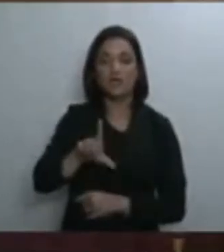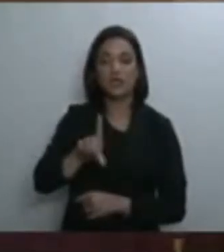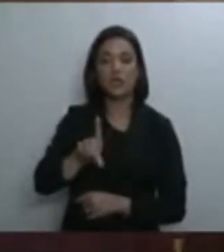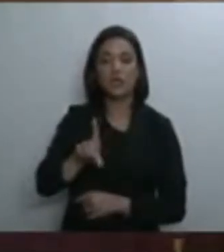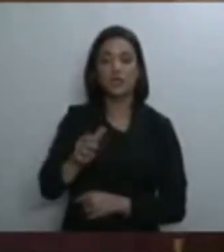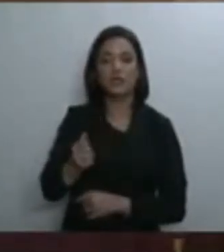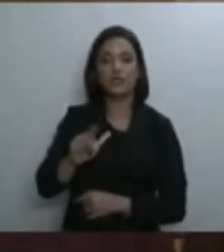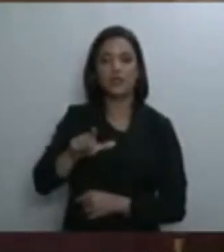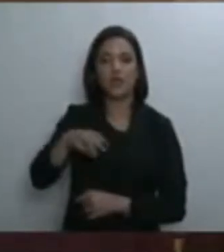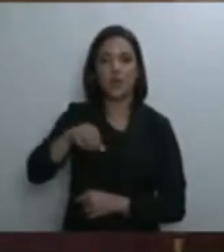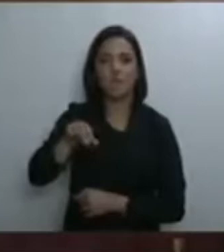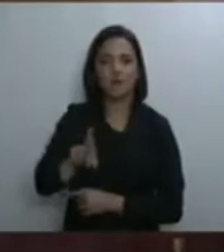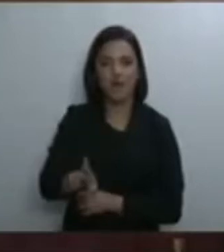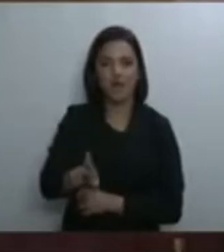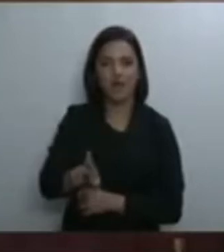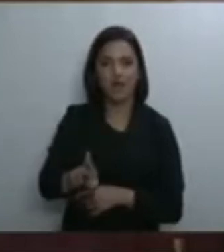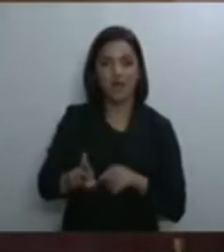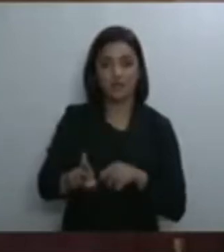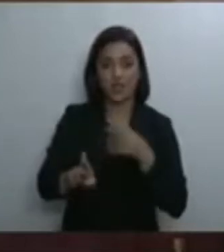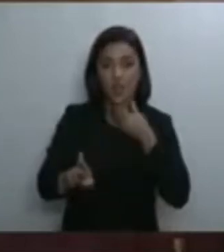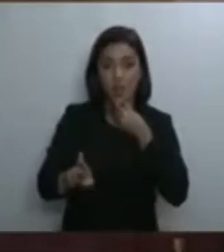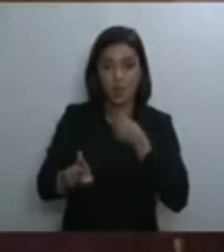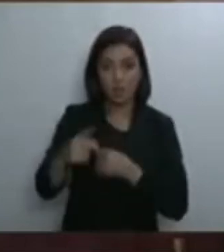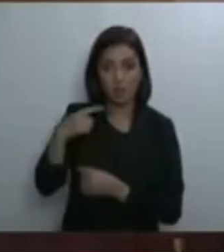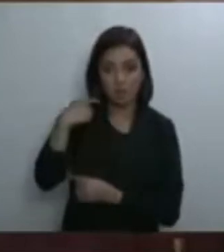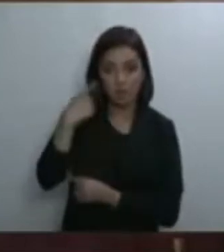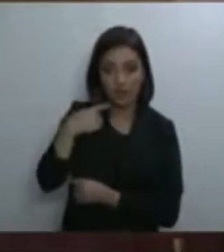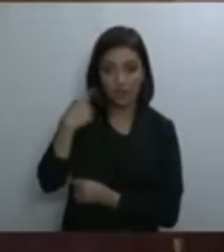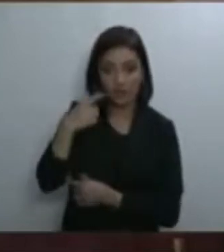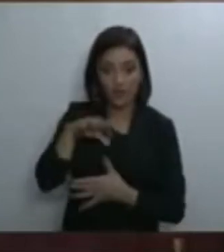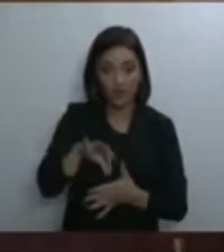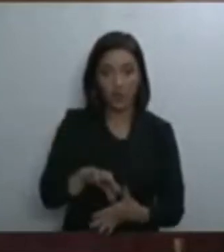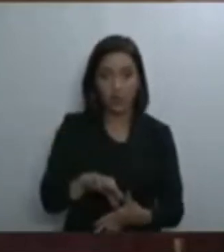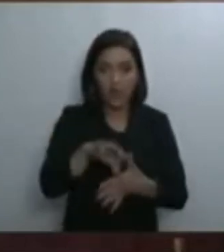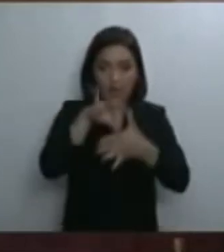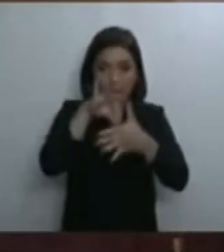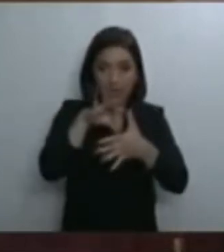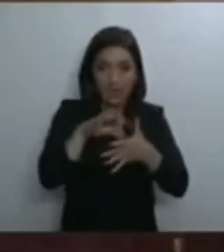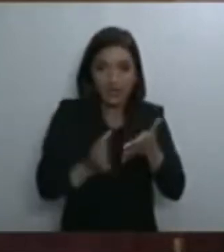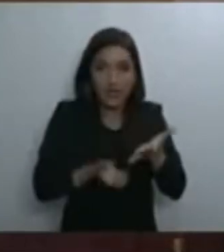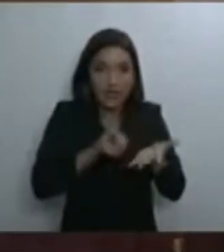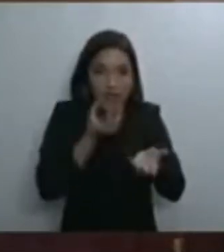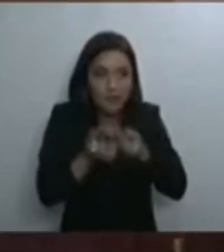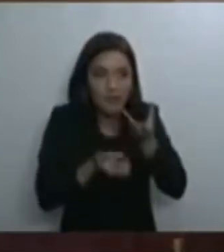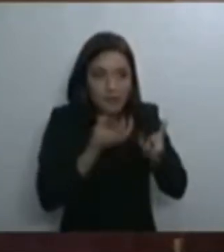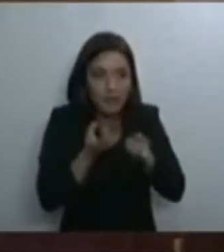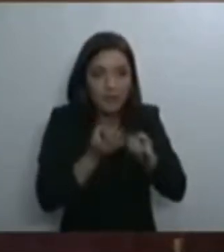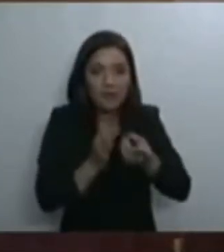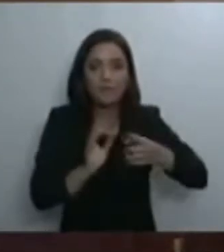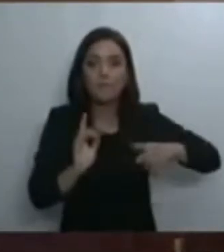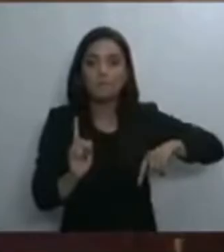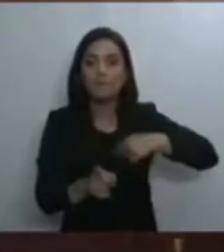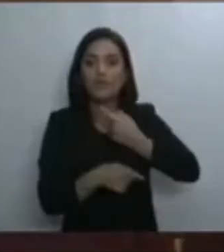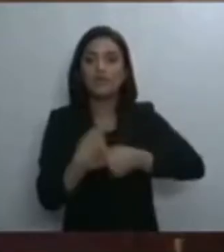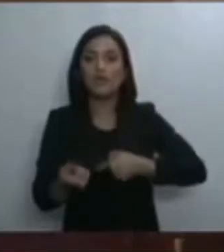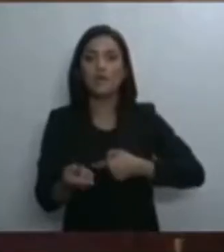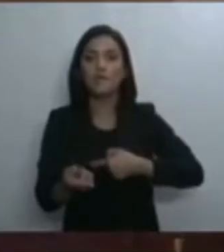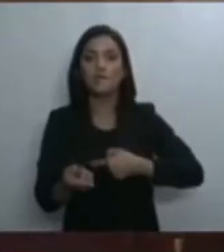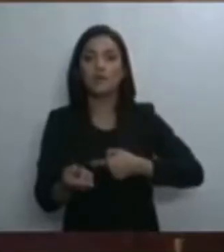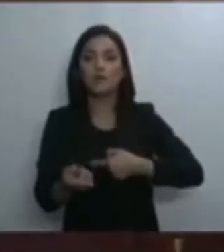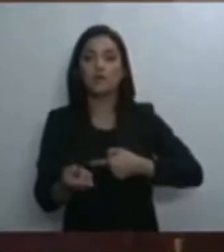Um advogado que liderava as delações até um dado momento e depois se tornou uma figura